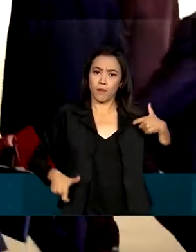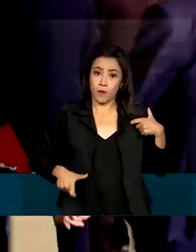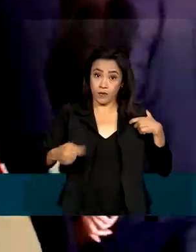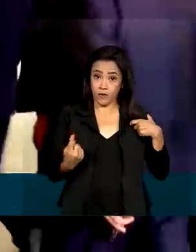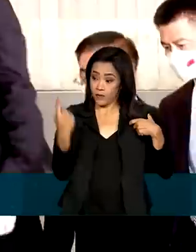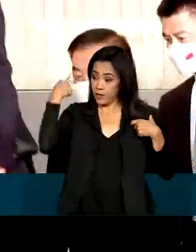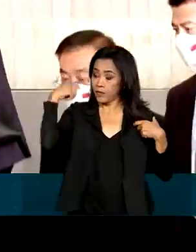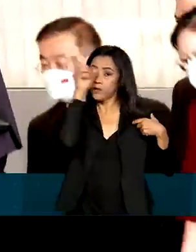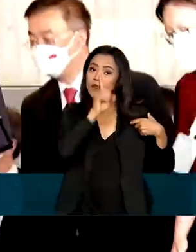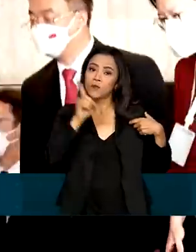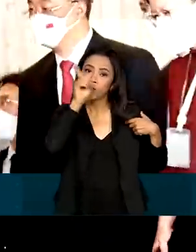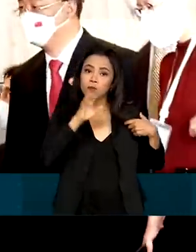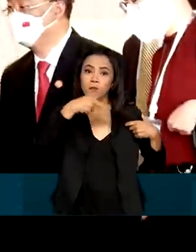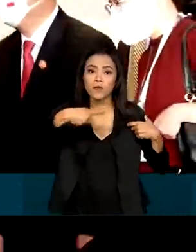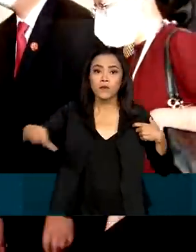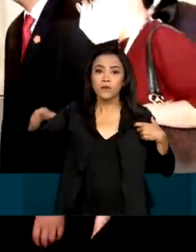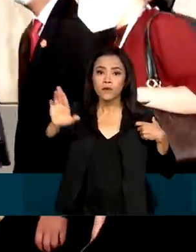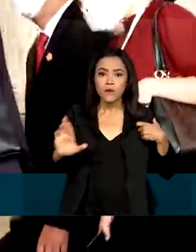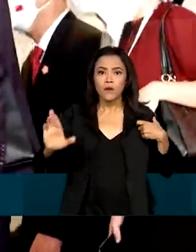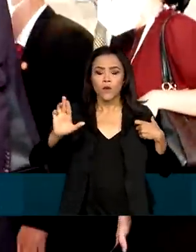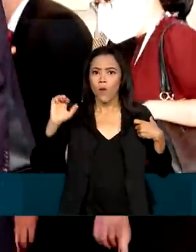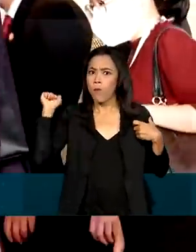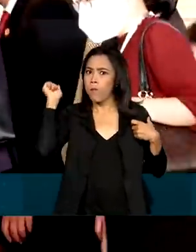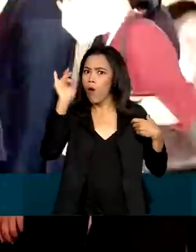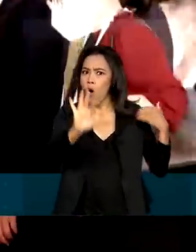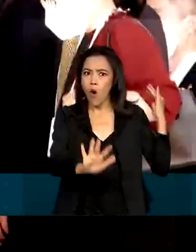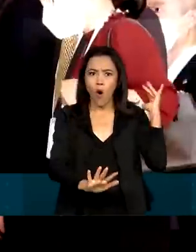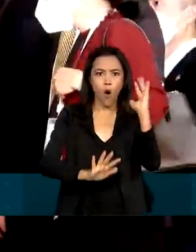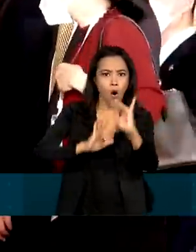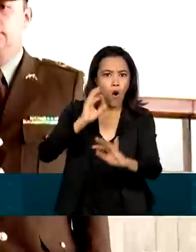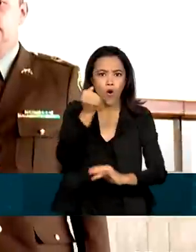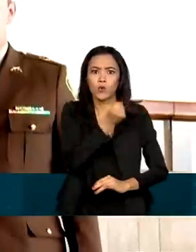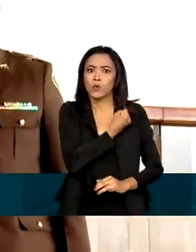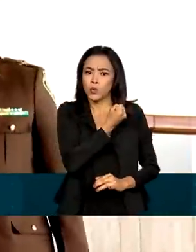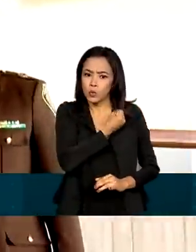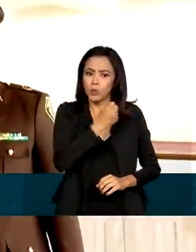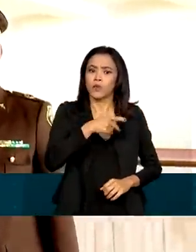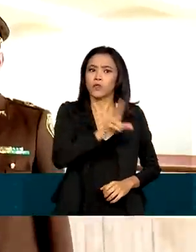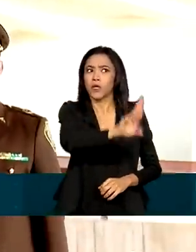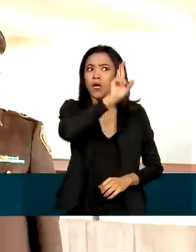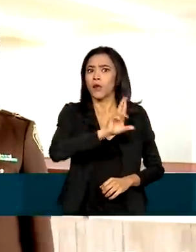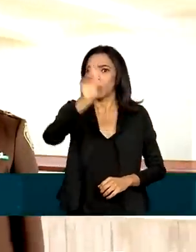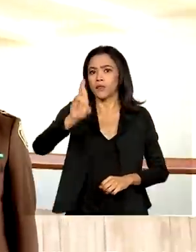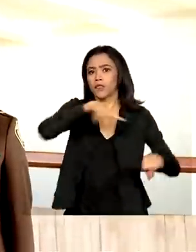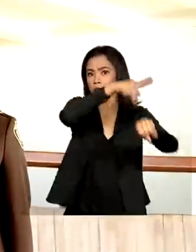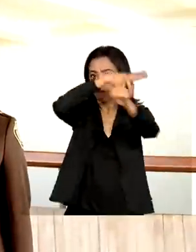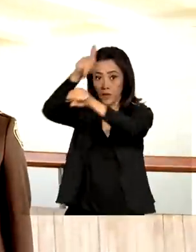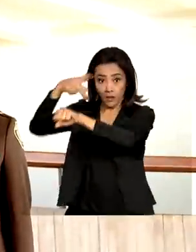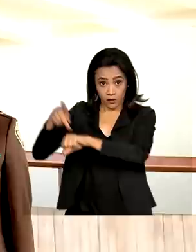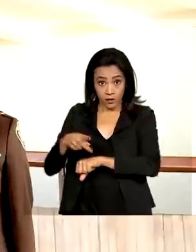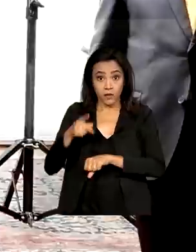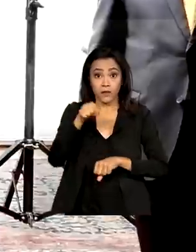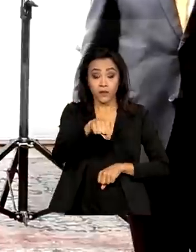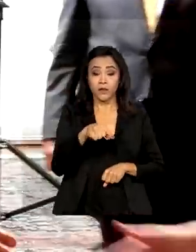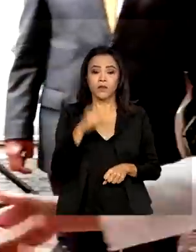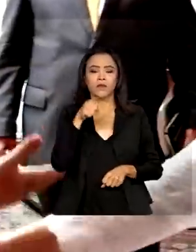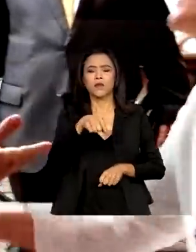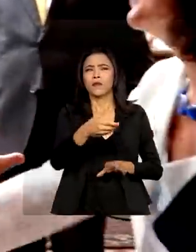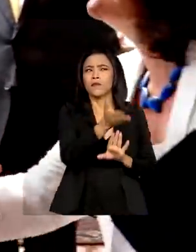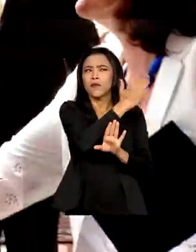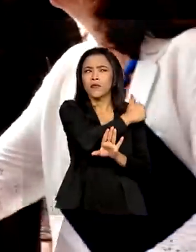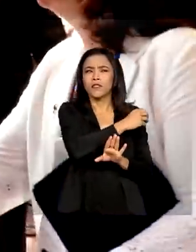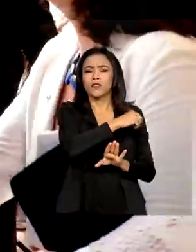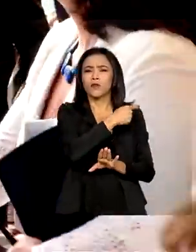deste domingo foi o evento que trouxe o maior número de autoridades estrangeiras de alto nível ao Brasil, superando os Jogos Olímpicos de